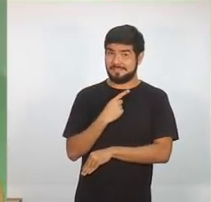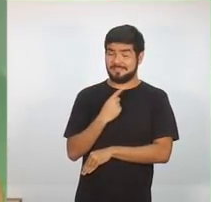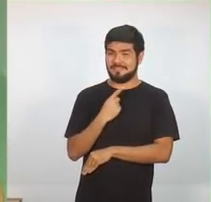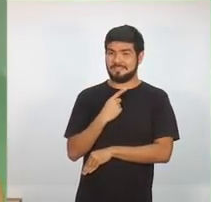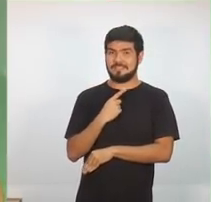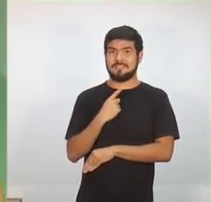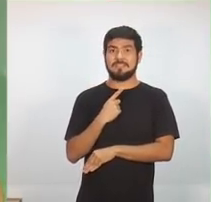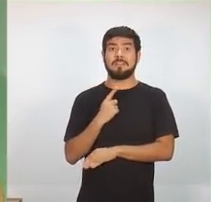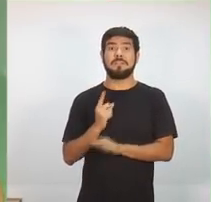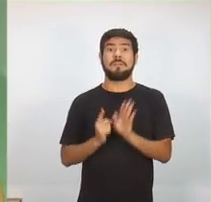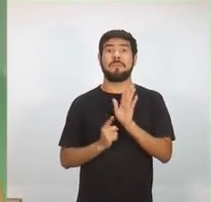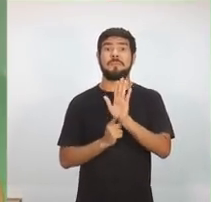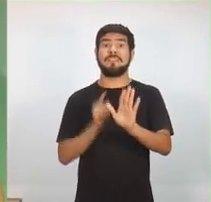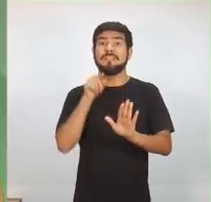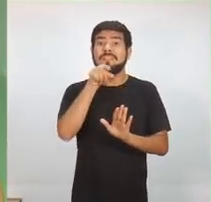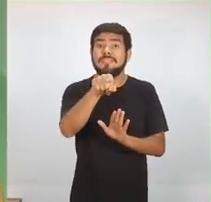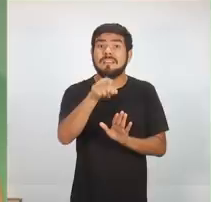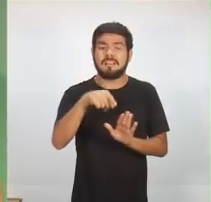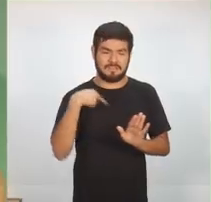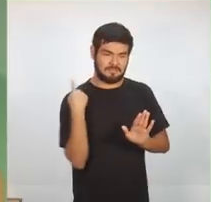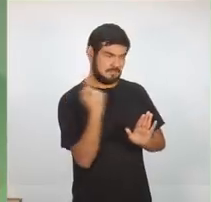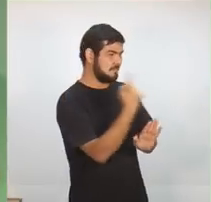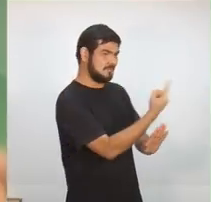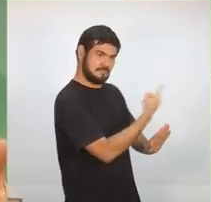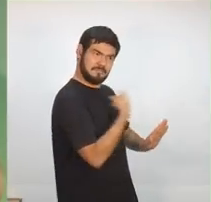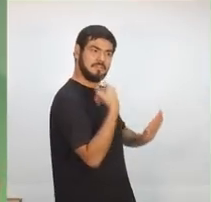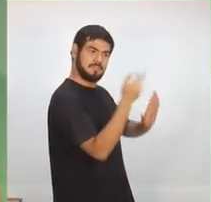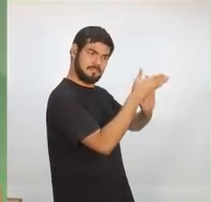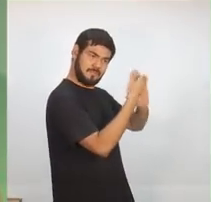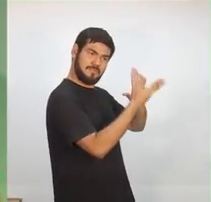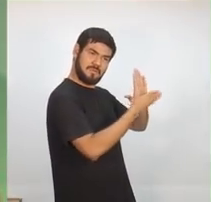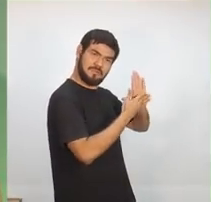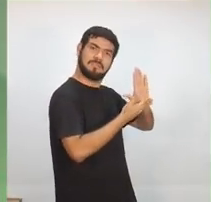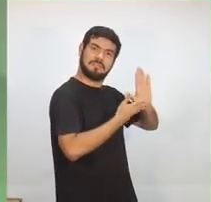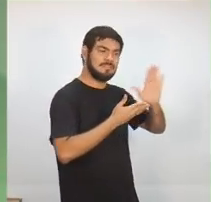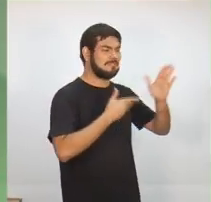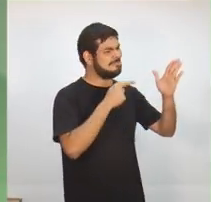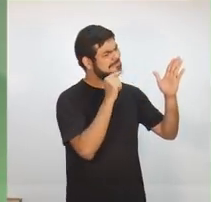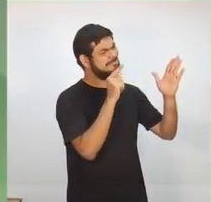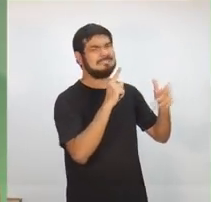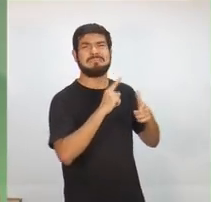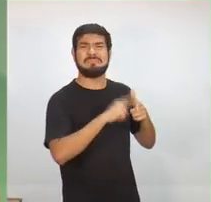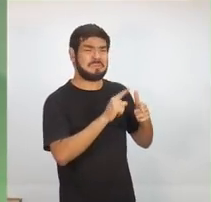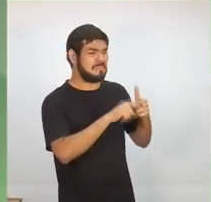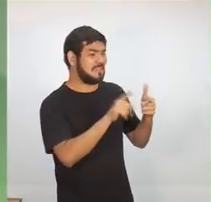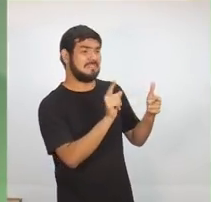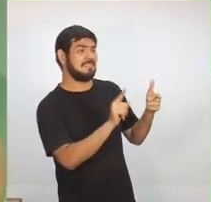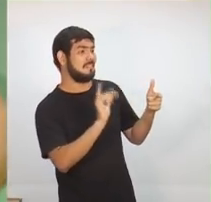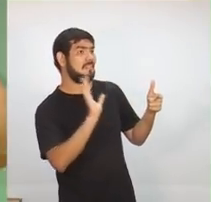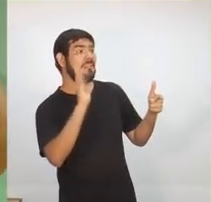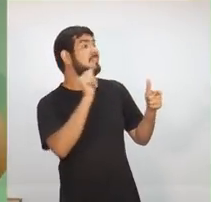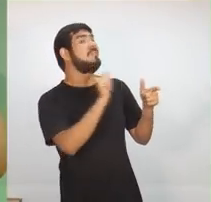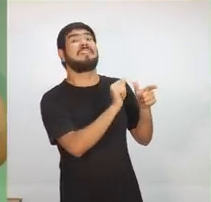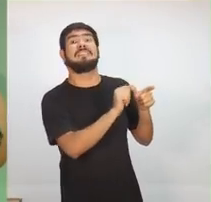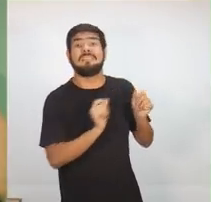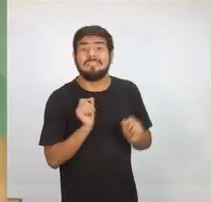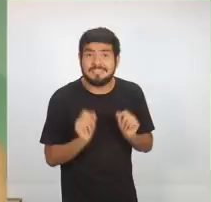telespectador amazonense, as nossas propostas e ideias em encaminhar soluções aos problemas que se encontram no Estado do Amazonas,